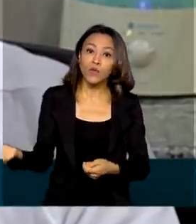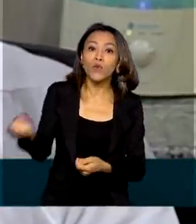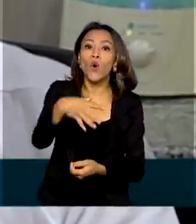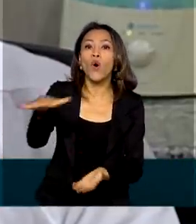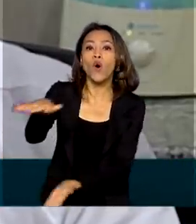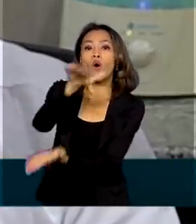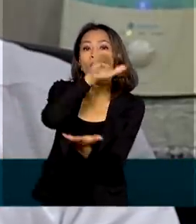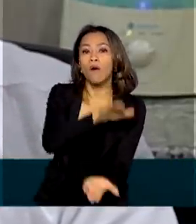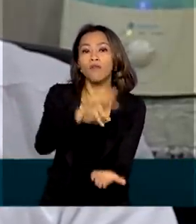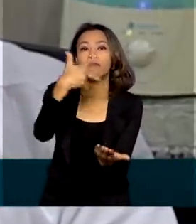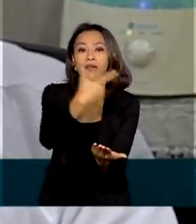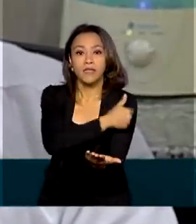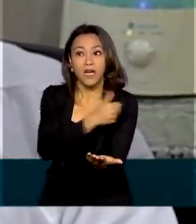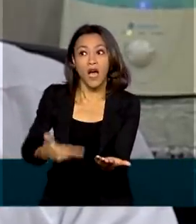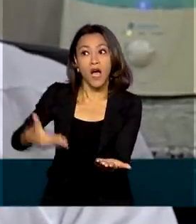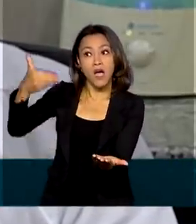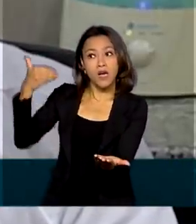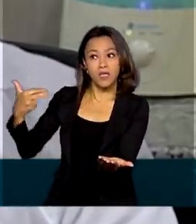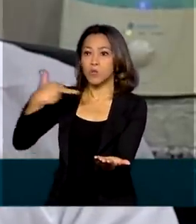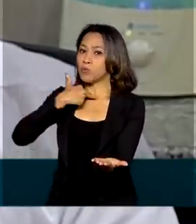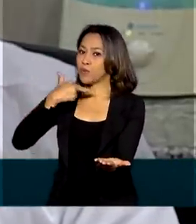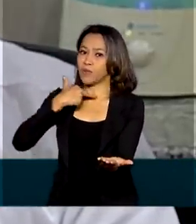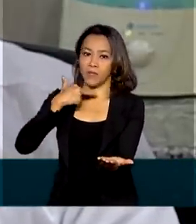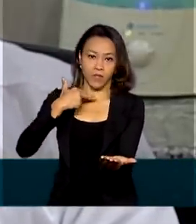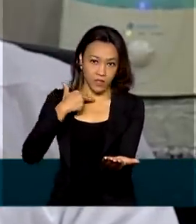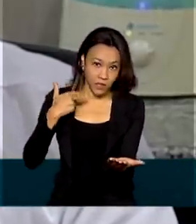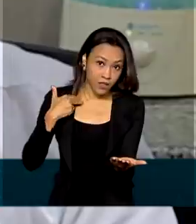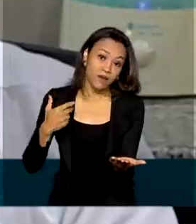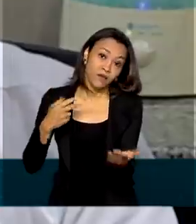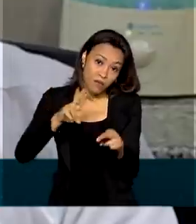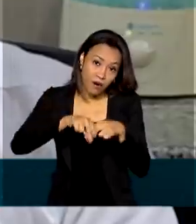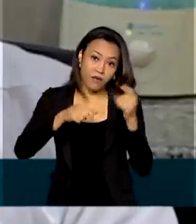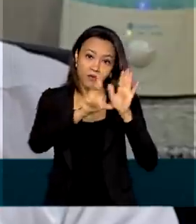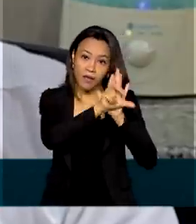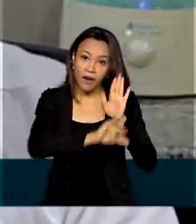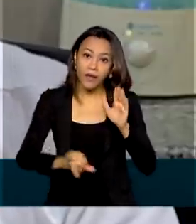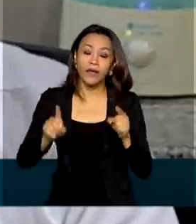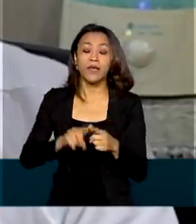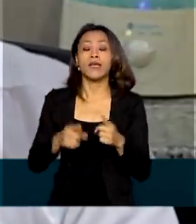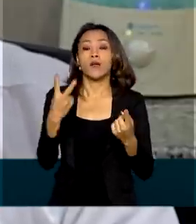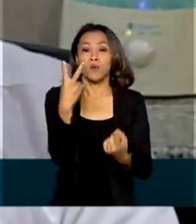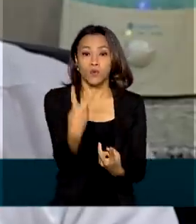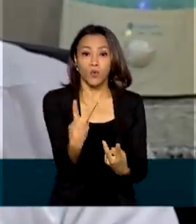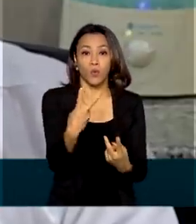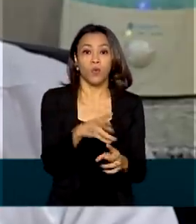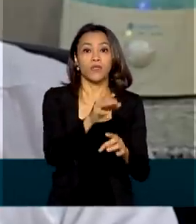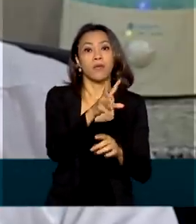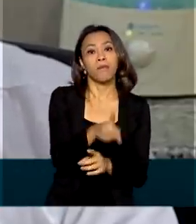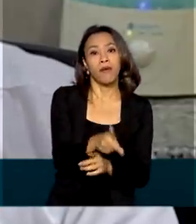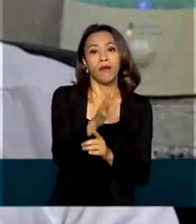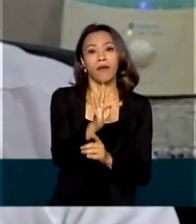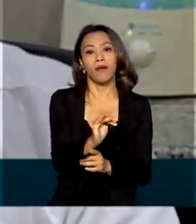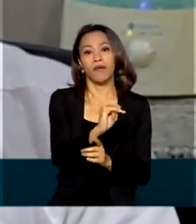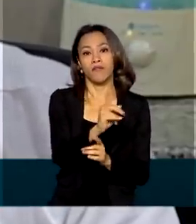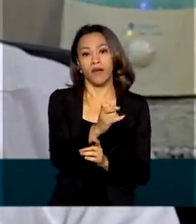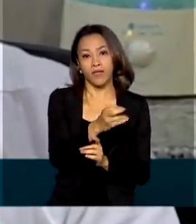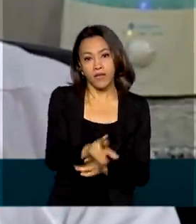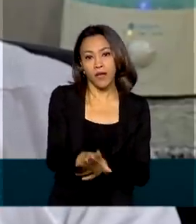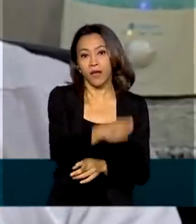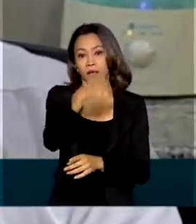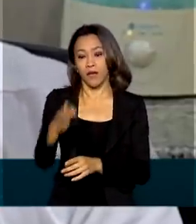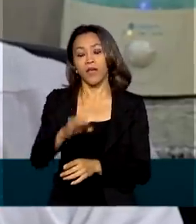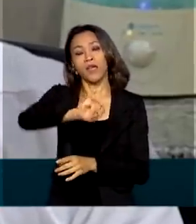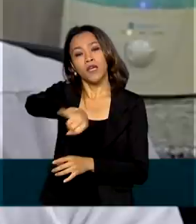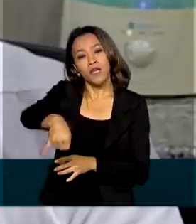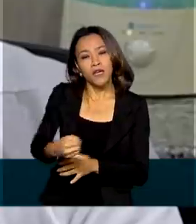que antes possuíam impeditivos legais. Tratamos com a Pfizer e a Johnson & Johnson para que tenhamos, a partir de maio próximo,